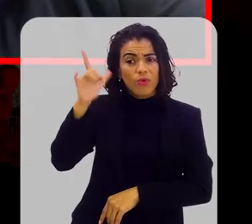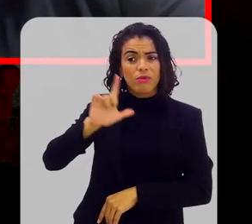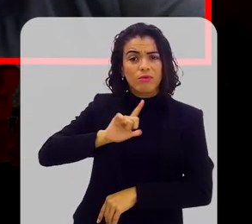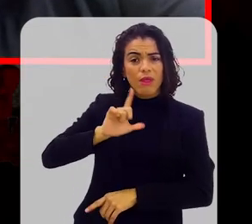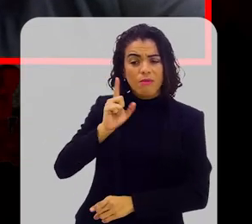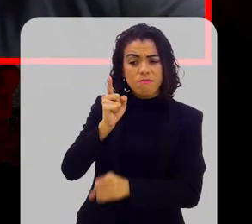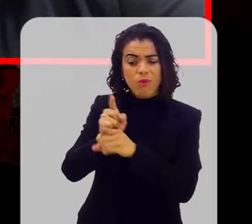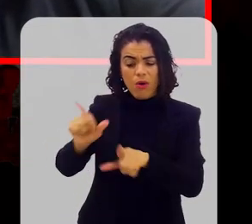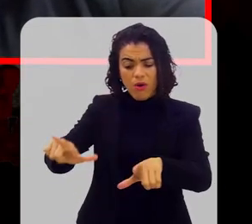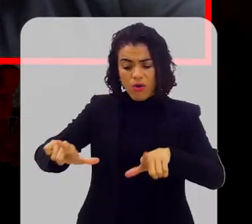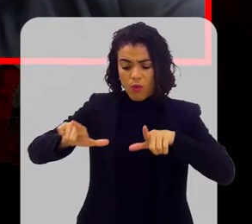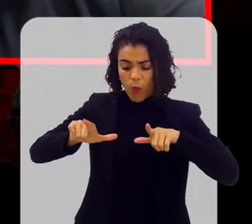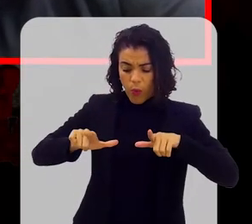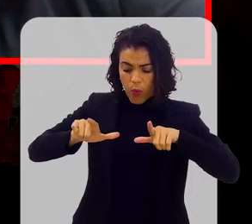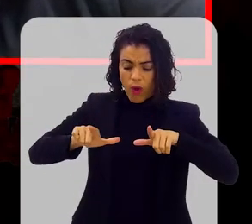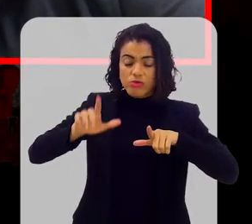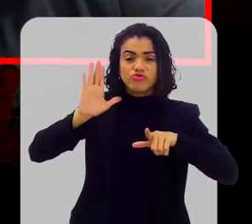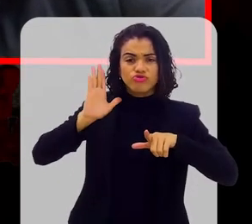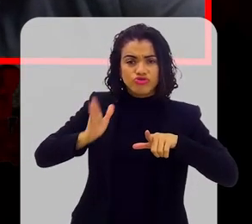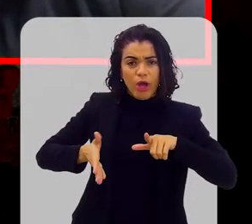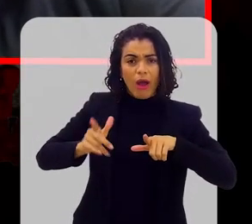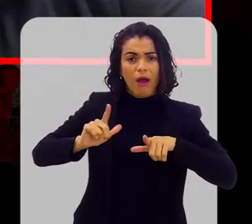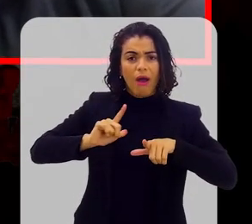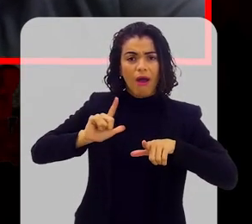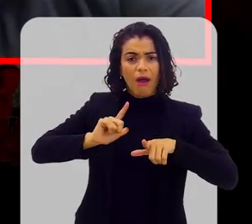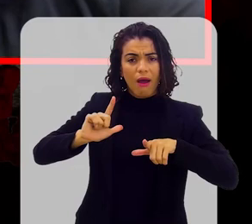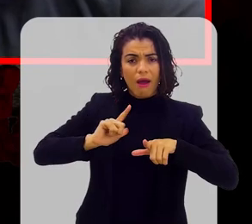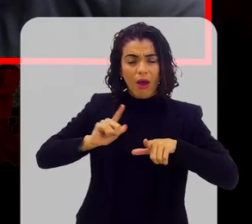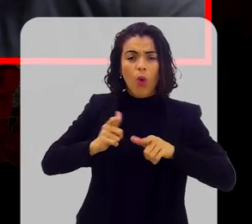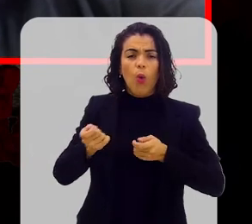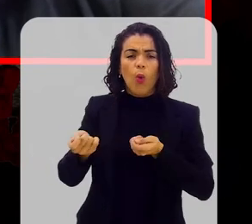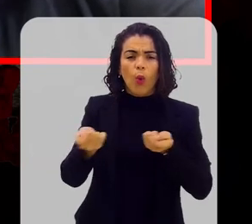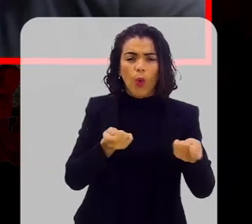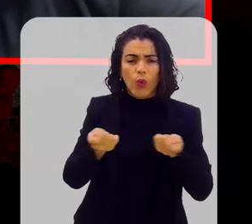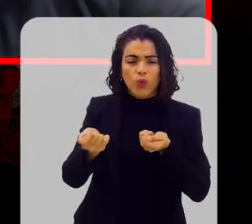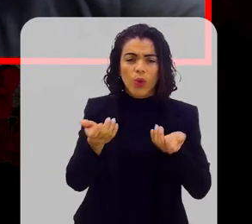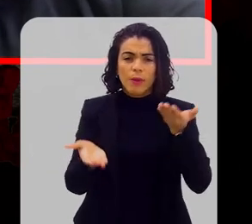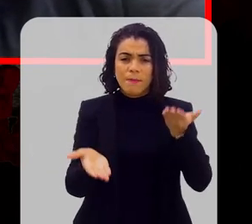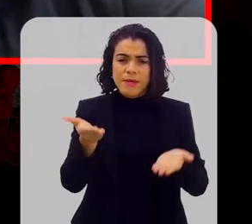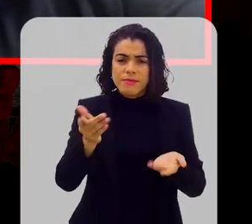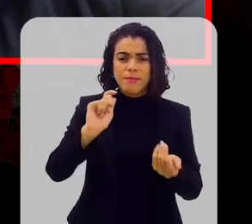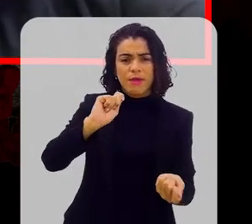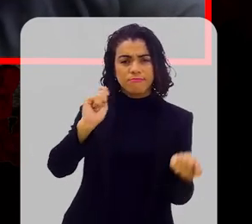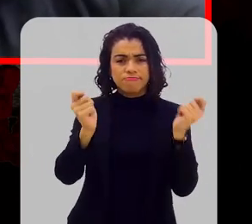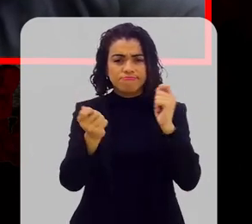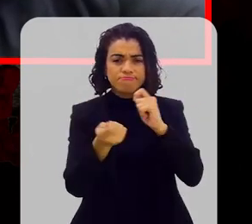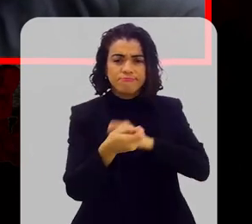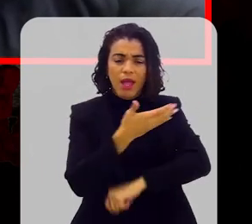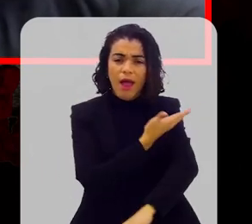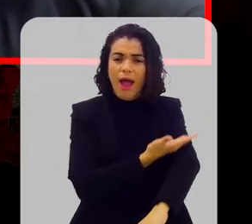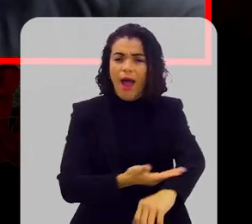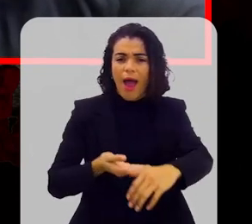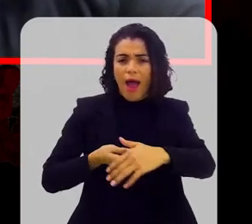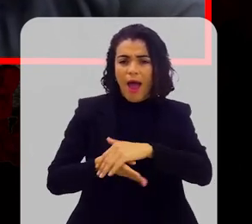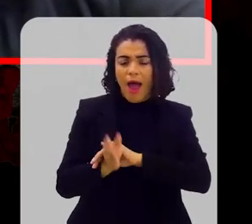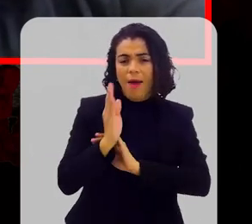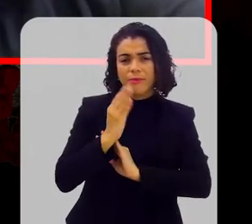diagnóstico já estabelecido, o controle do peso, mudança de hábito de vida,